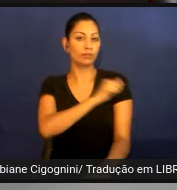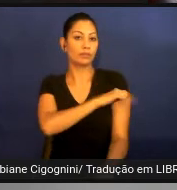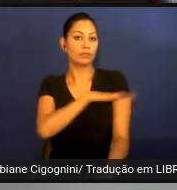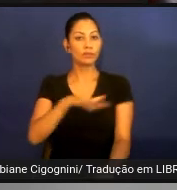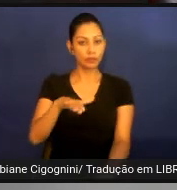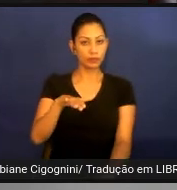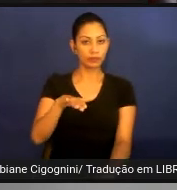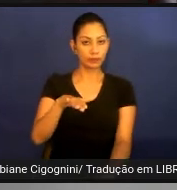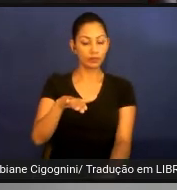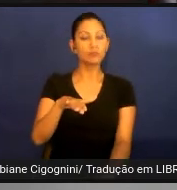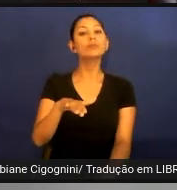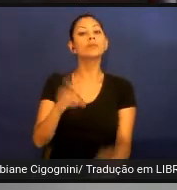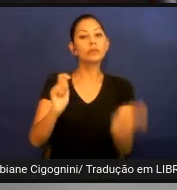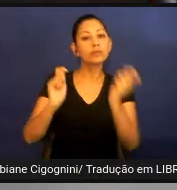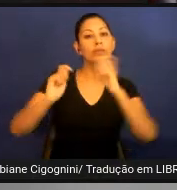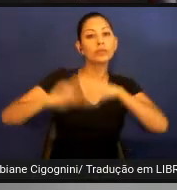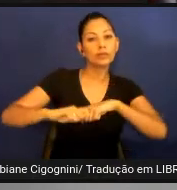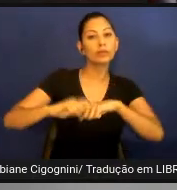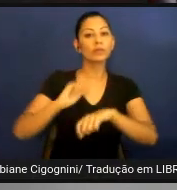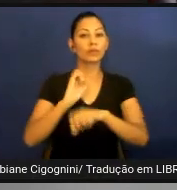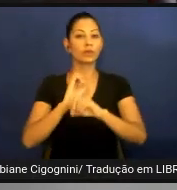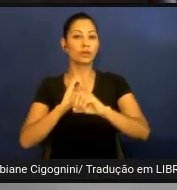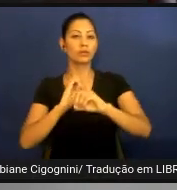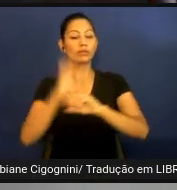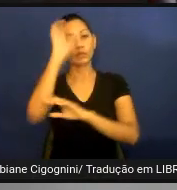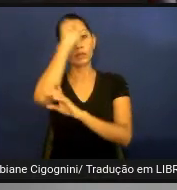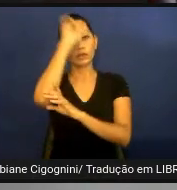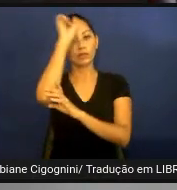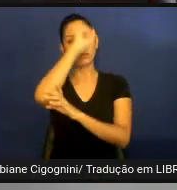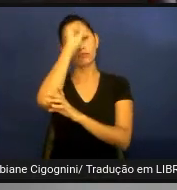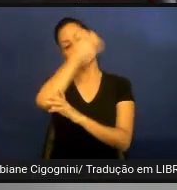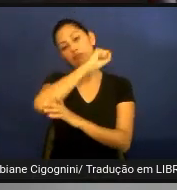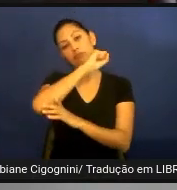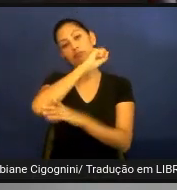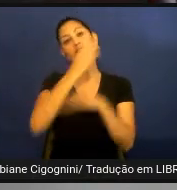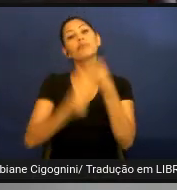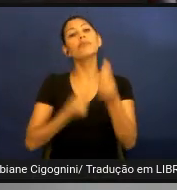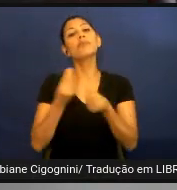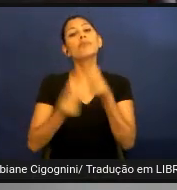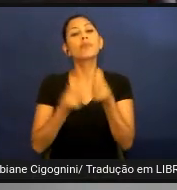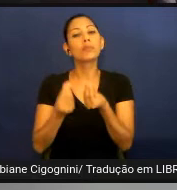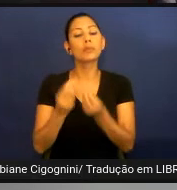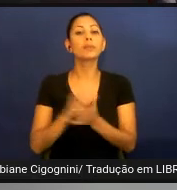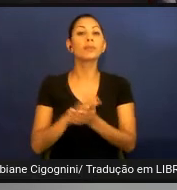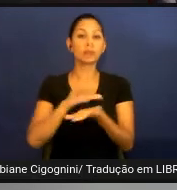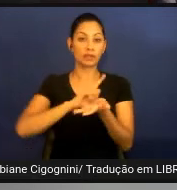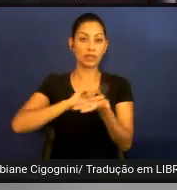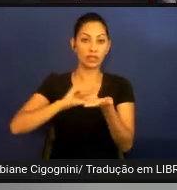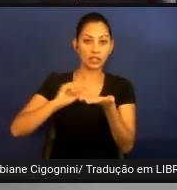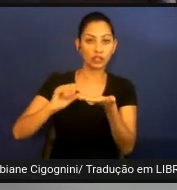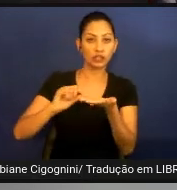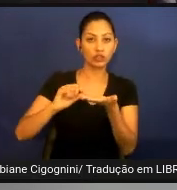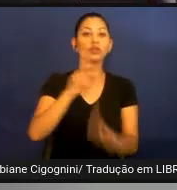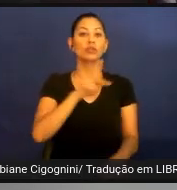para que eles pudessem estudar a partir disso. Eles foram elaborados através de artigos que o professor